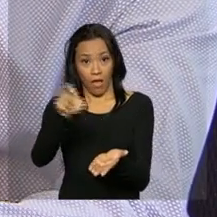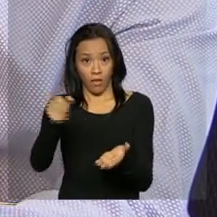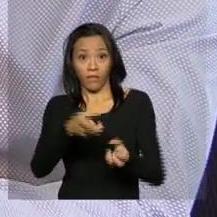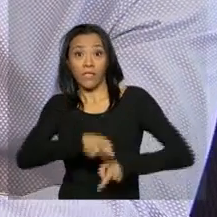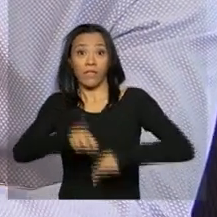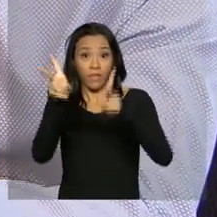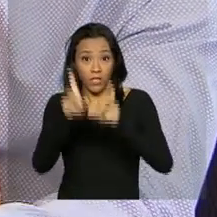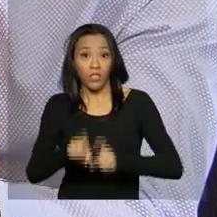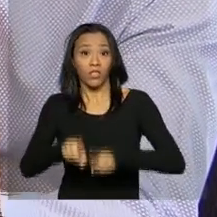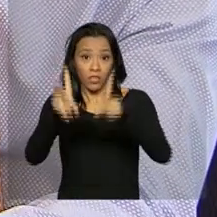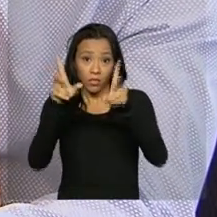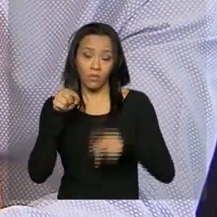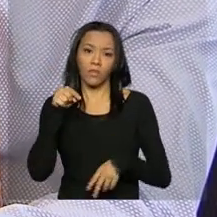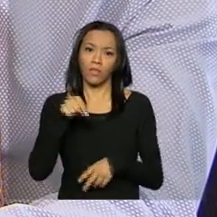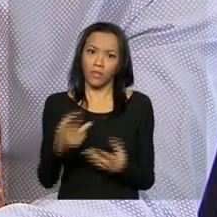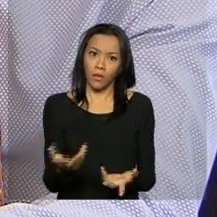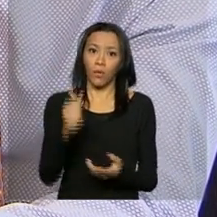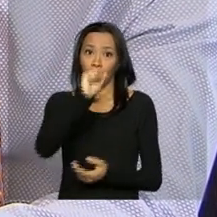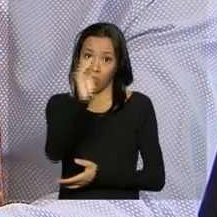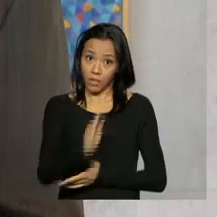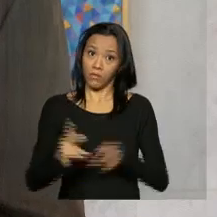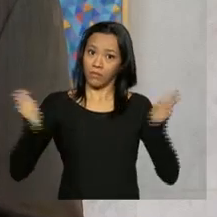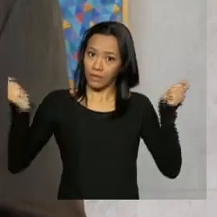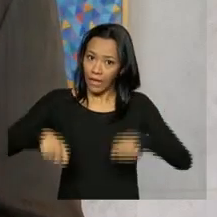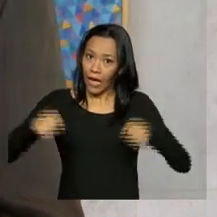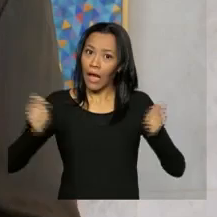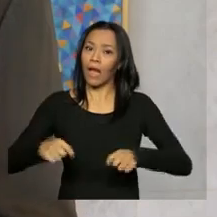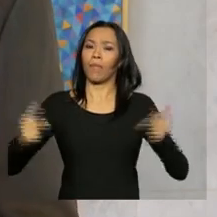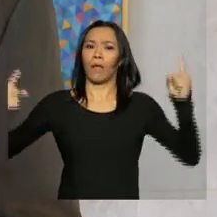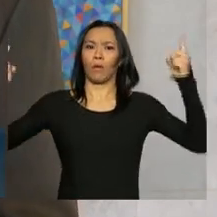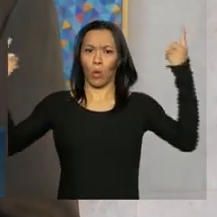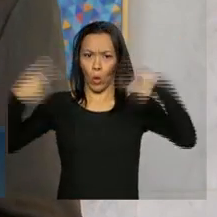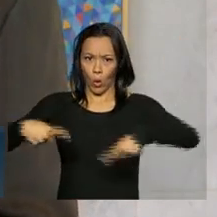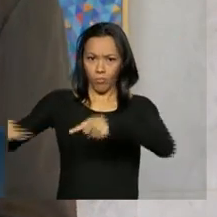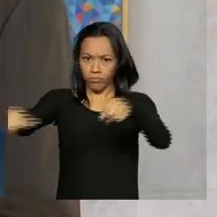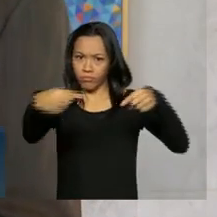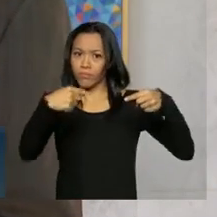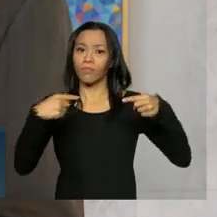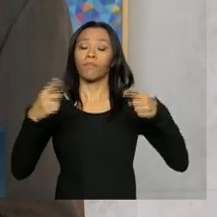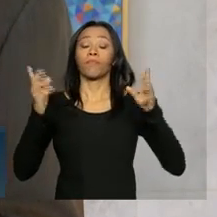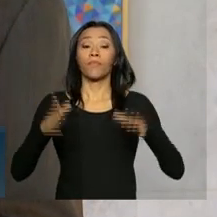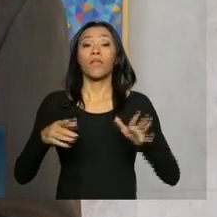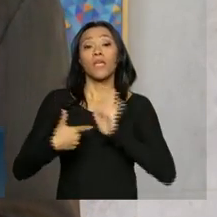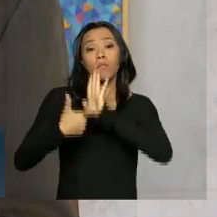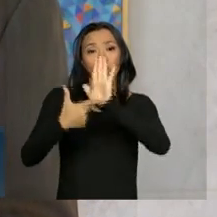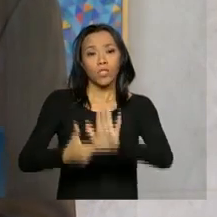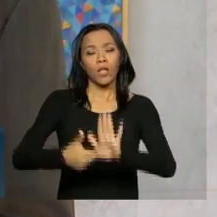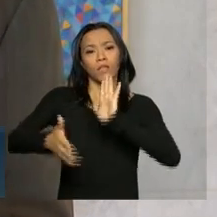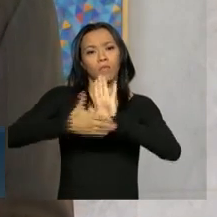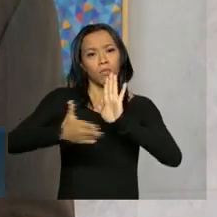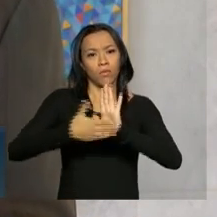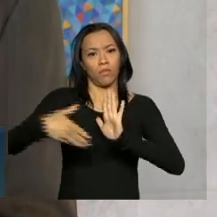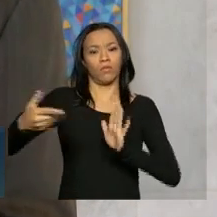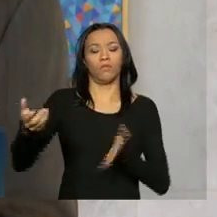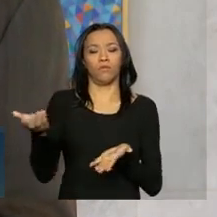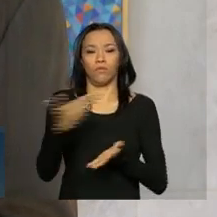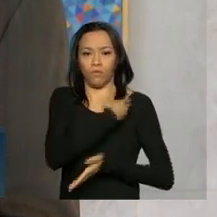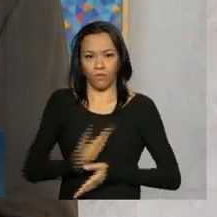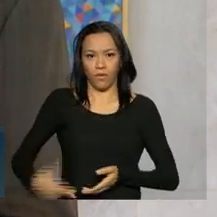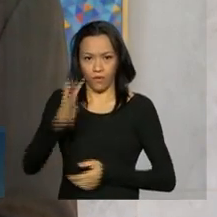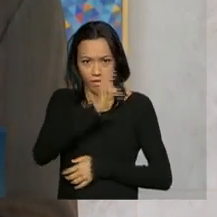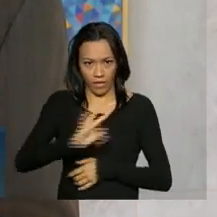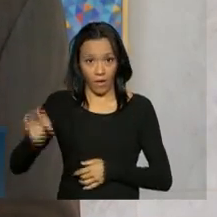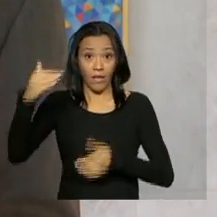isto faz com que o Brasil possa ser mais competitivo. E para apresentar as ações do governo federal no setor portuário, a